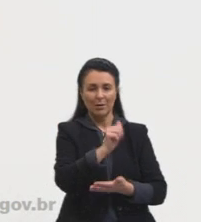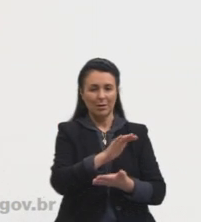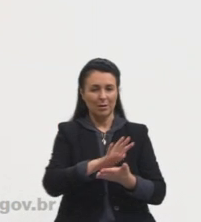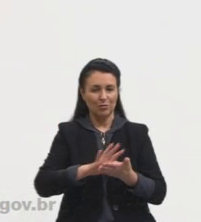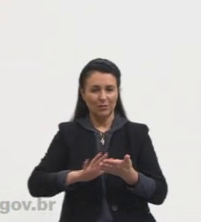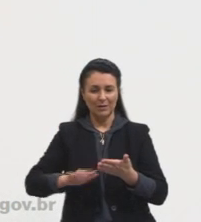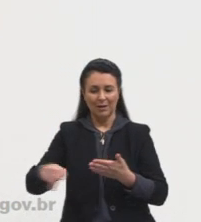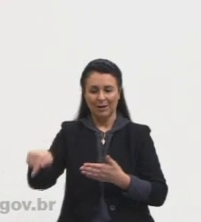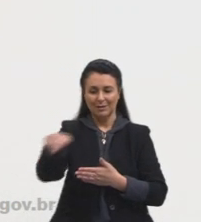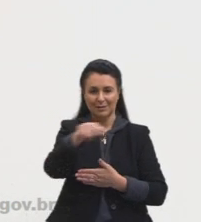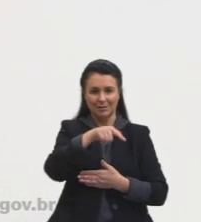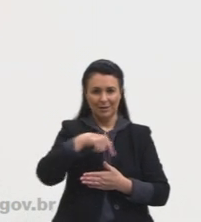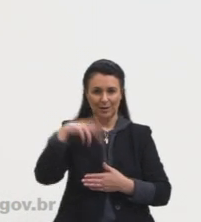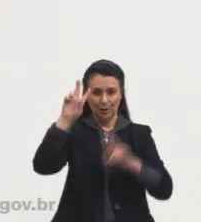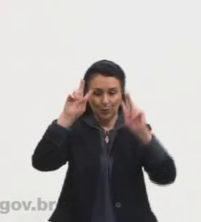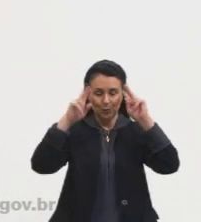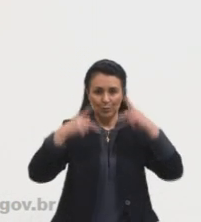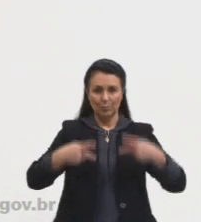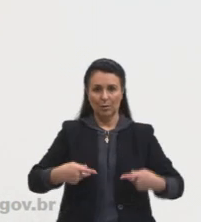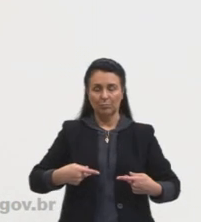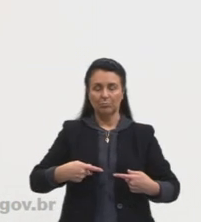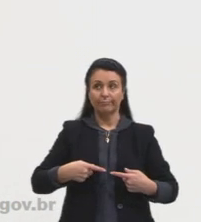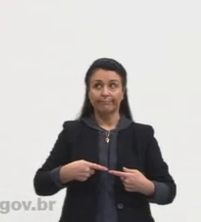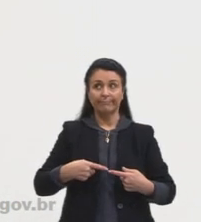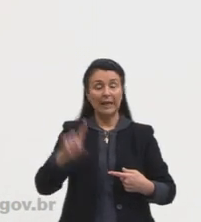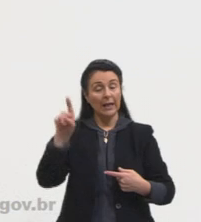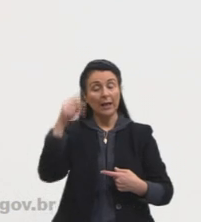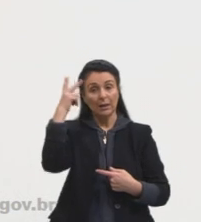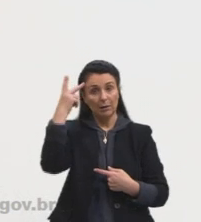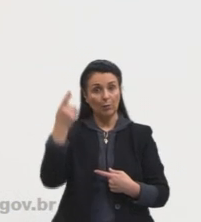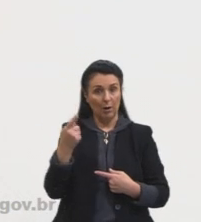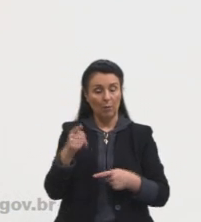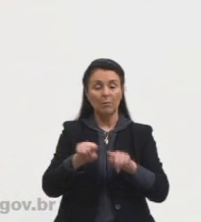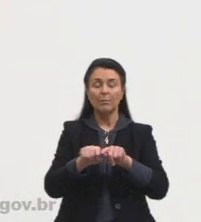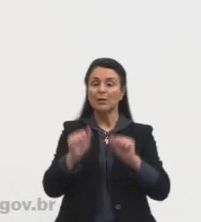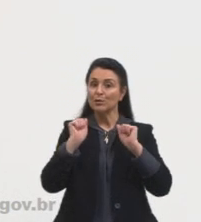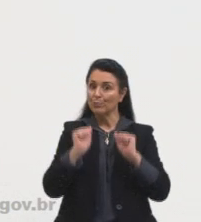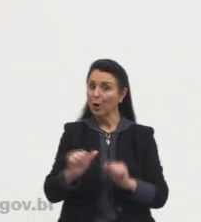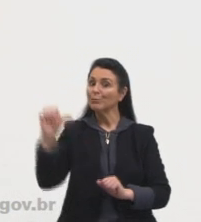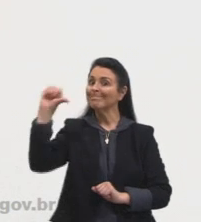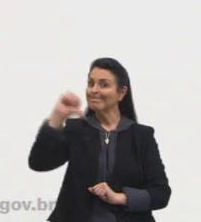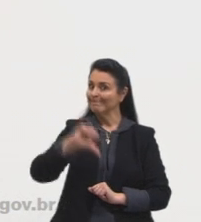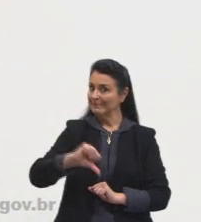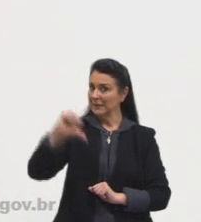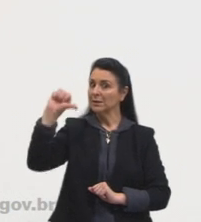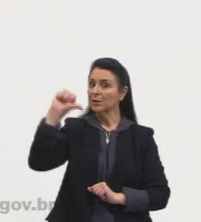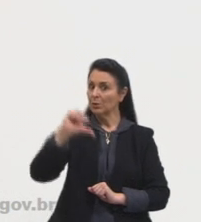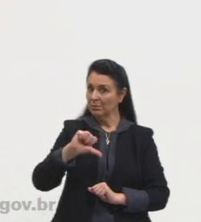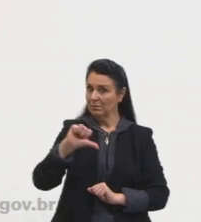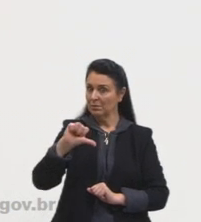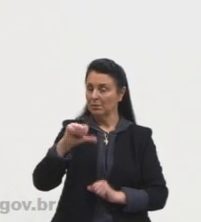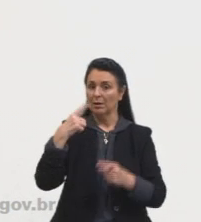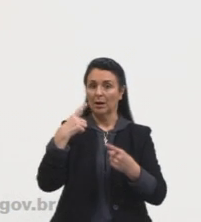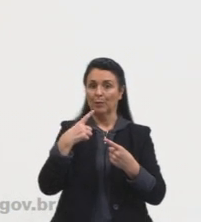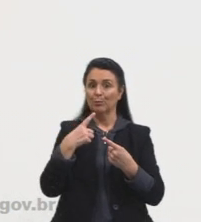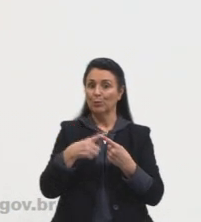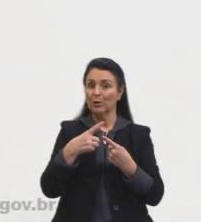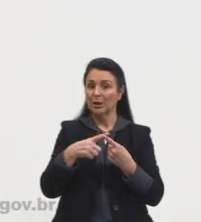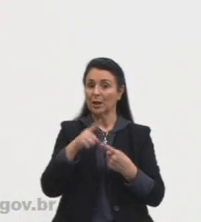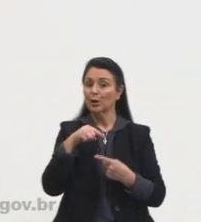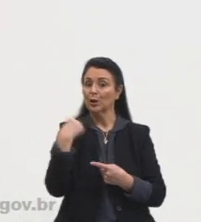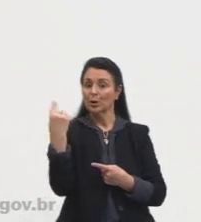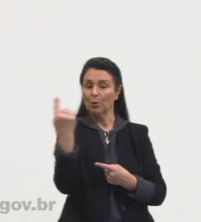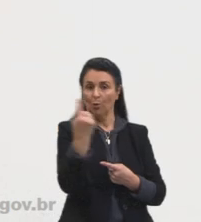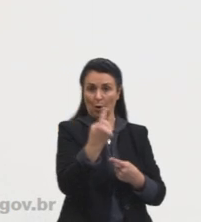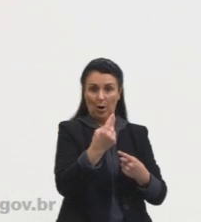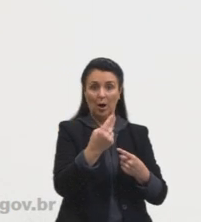O que acontece? Ela é natural, mas ela pode ser intensificada, e como ela é muito intensificada pelas questões